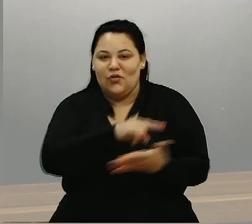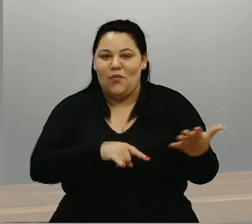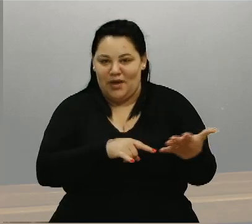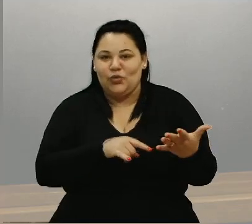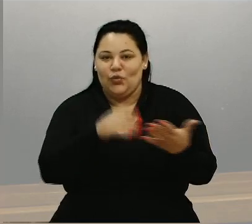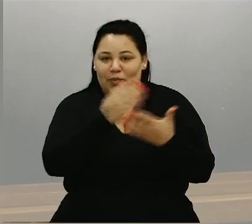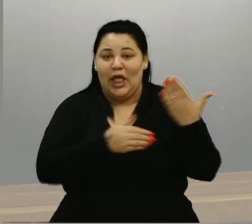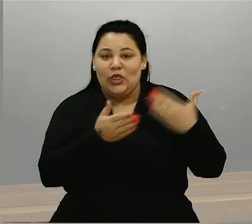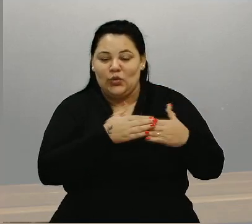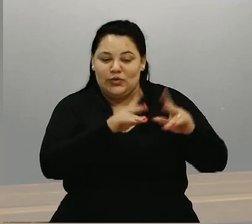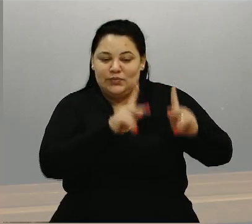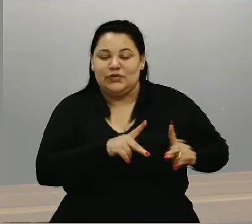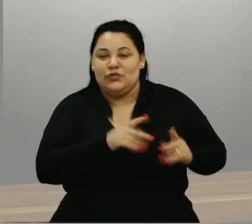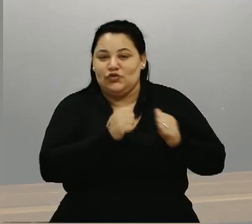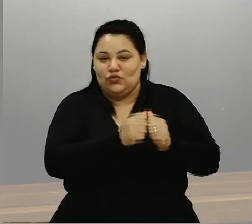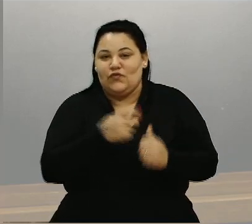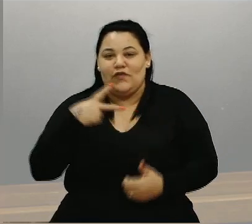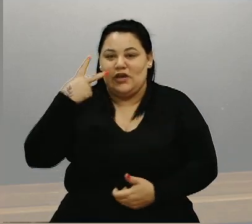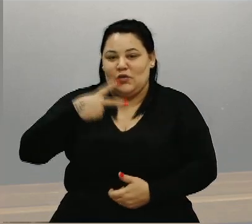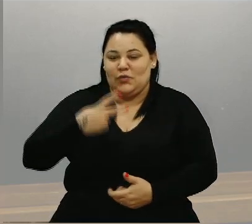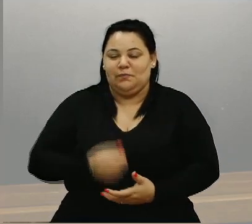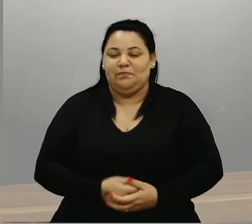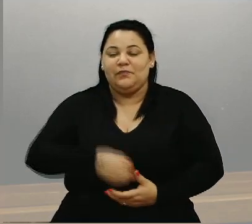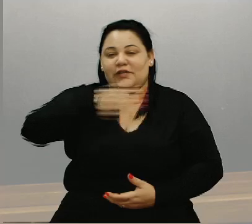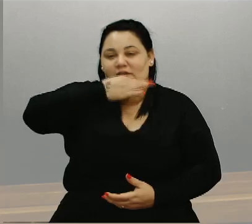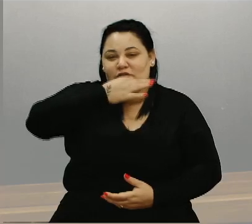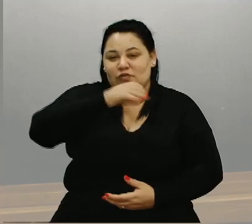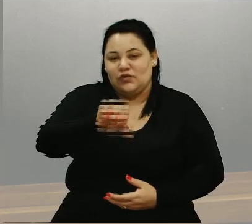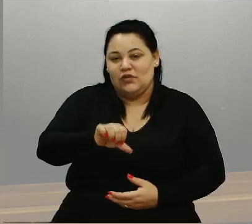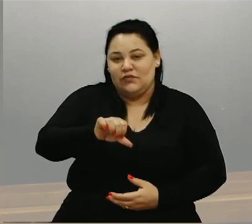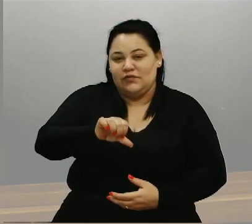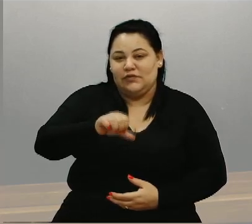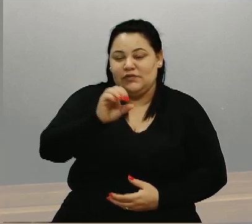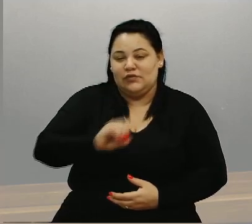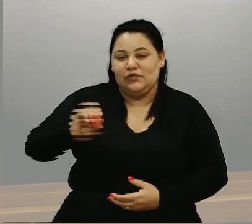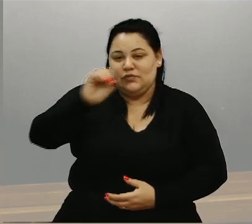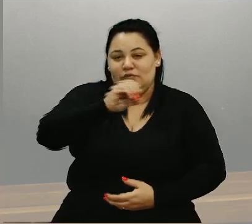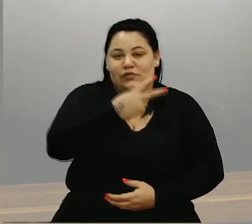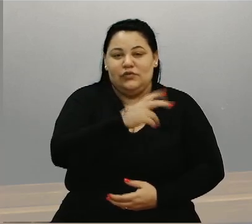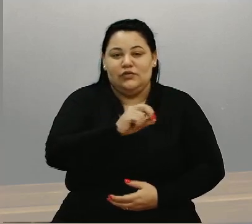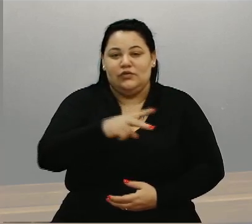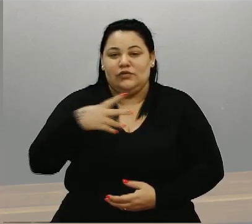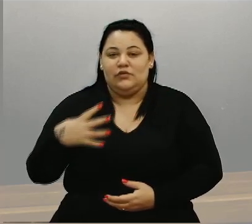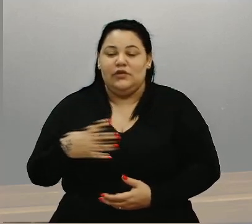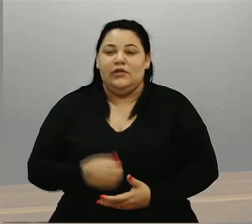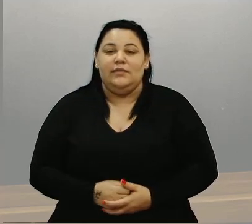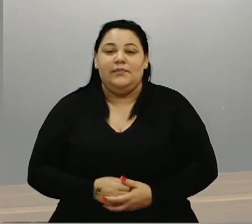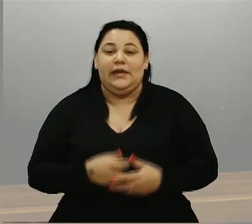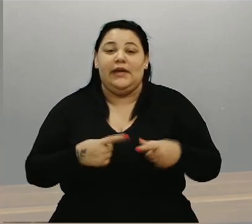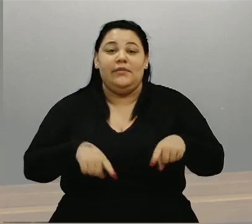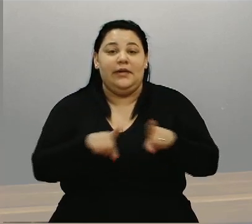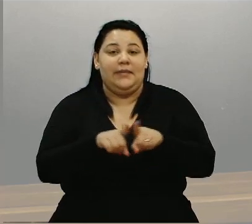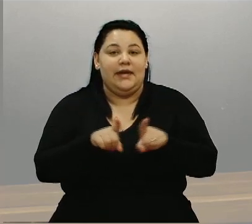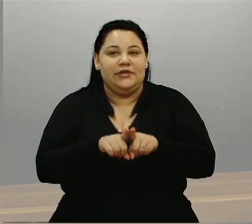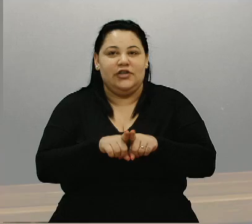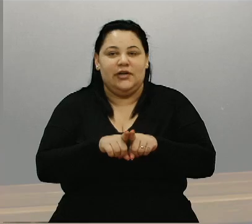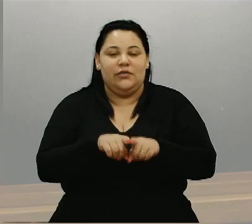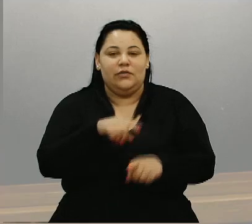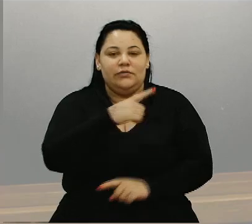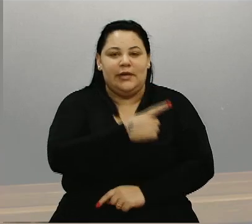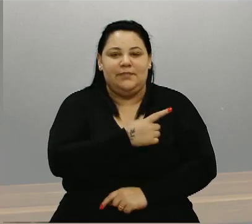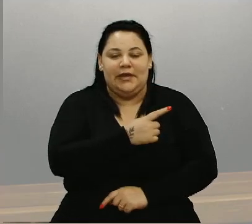parte dos nobres pares. Caxias do Sul, 9 de outubro de 2024, 149 da colonização,